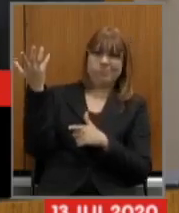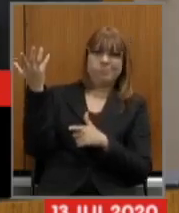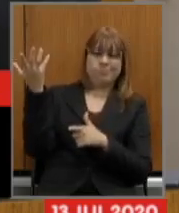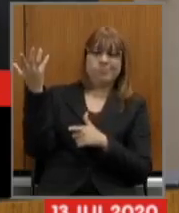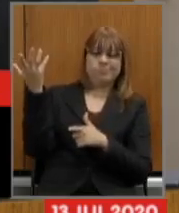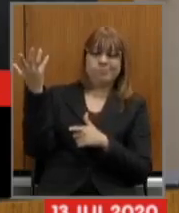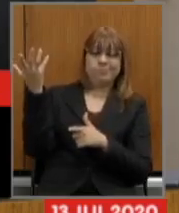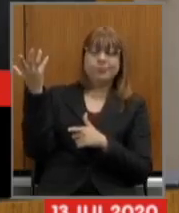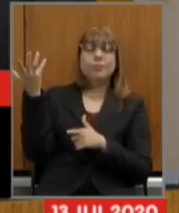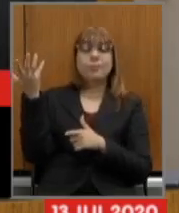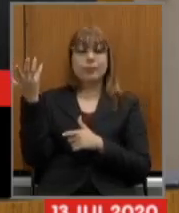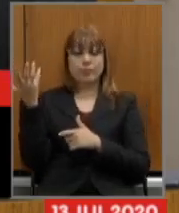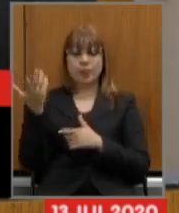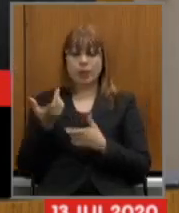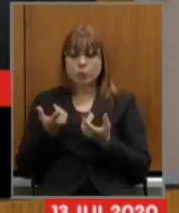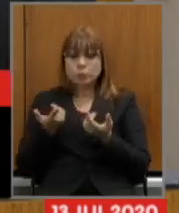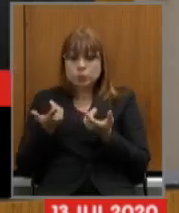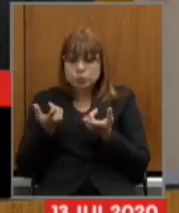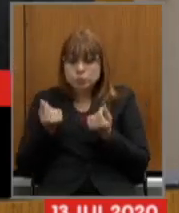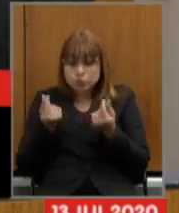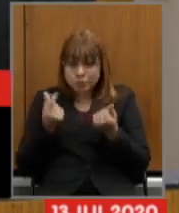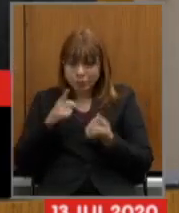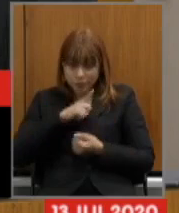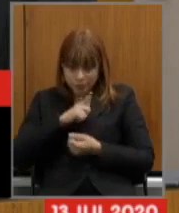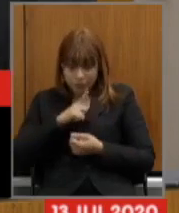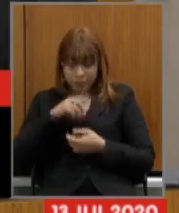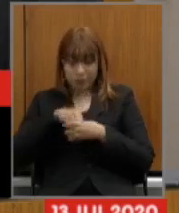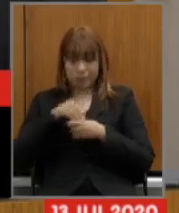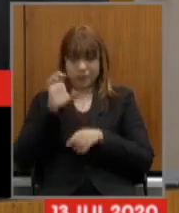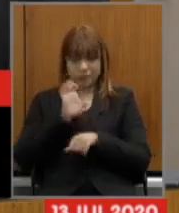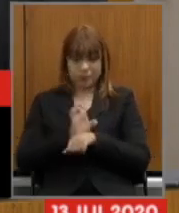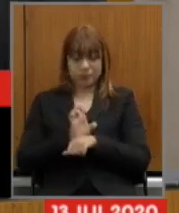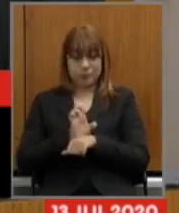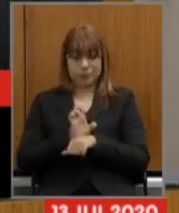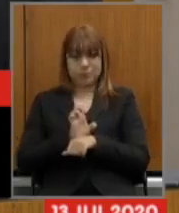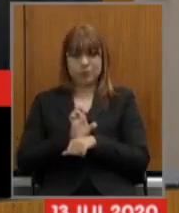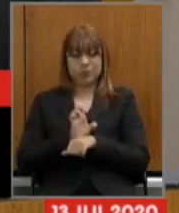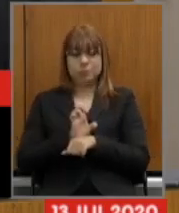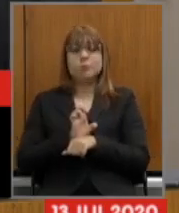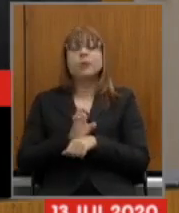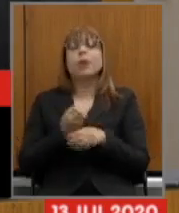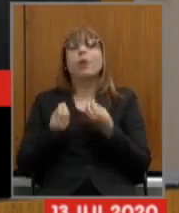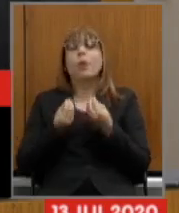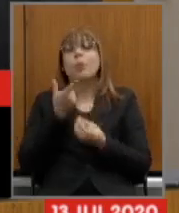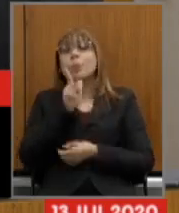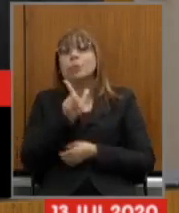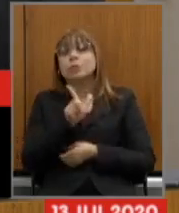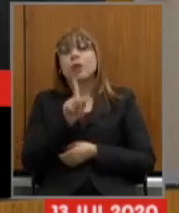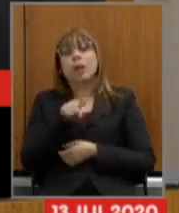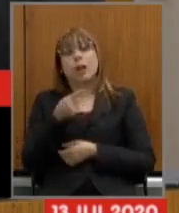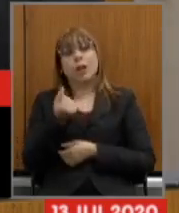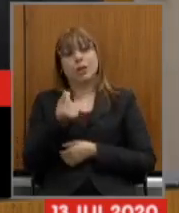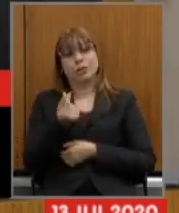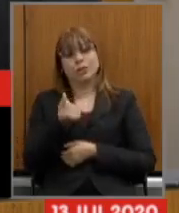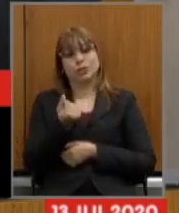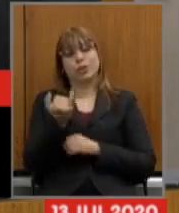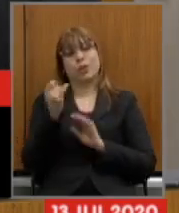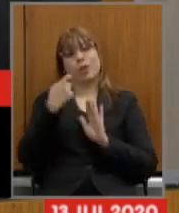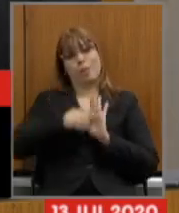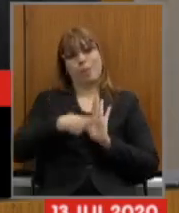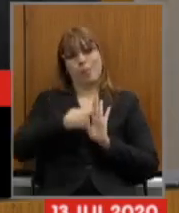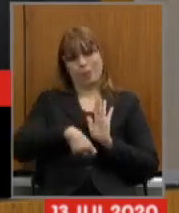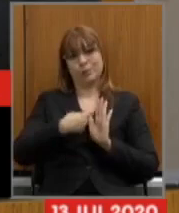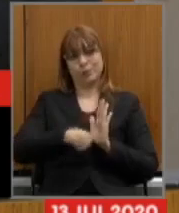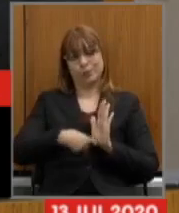o dinheiro que o estado possui só existe uma fonte é o dinheiro de impostos